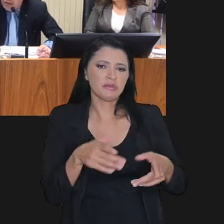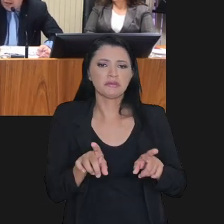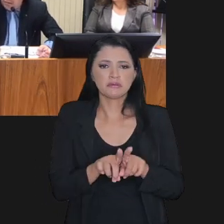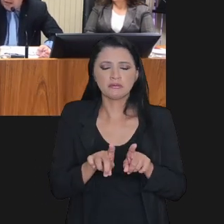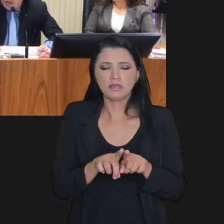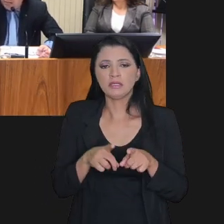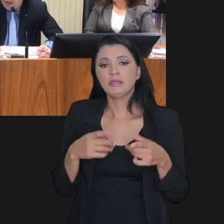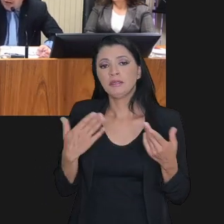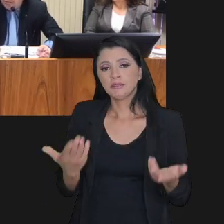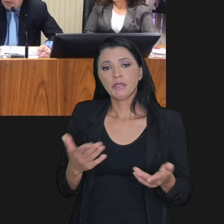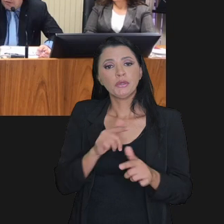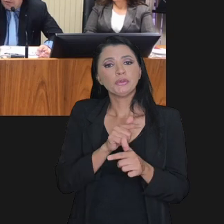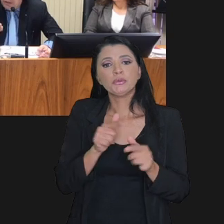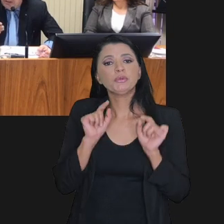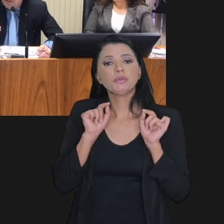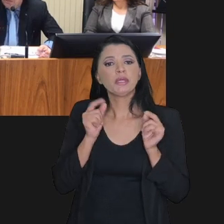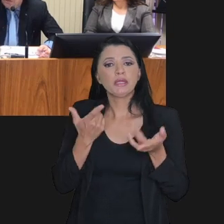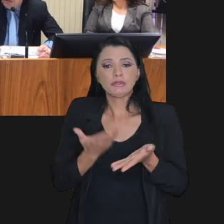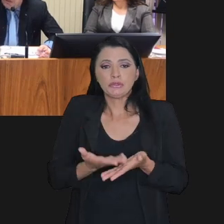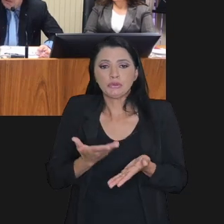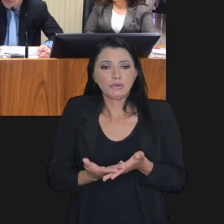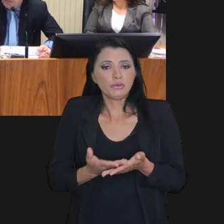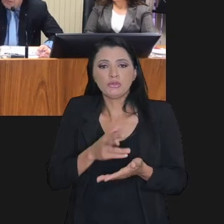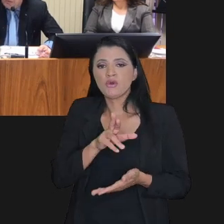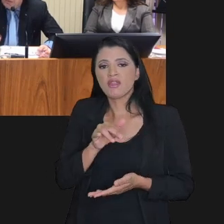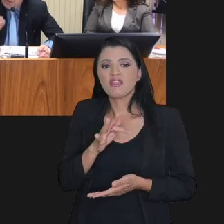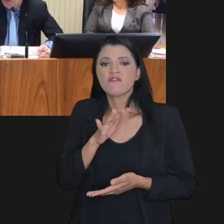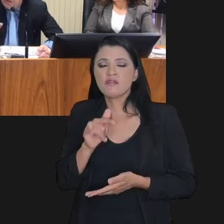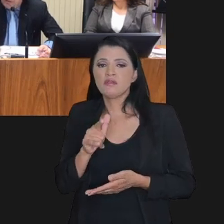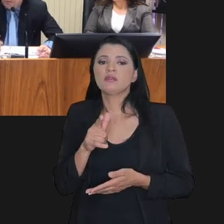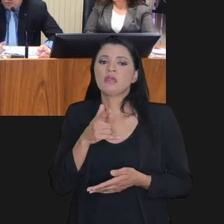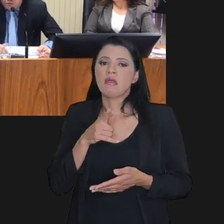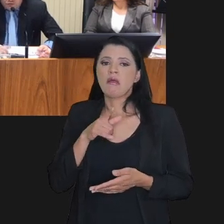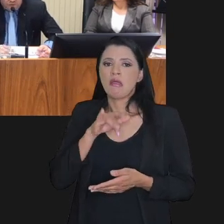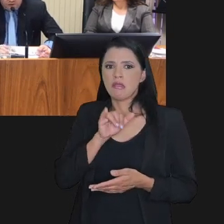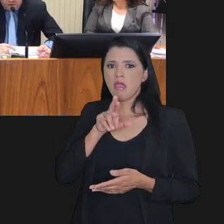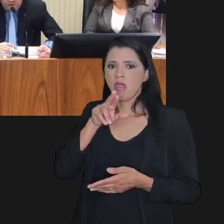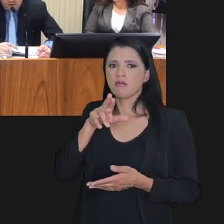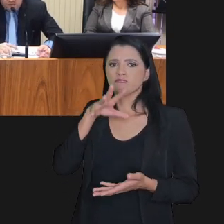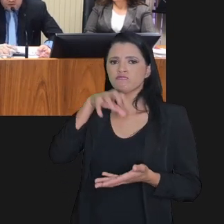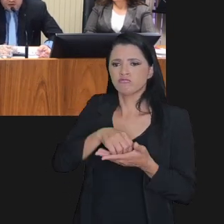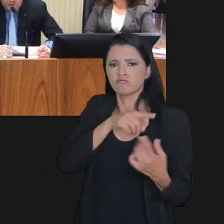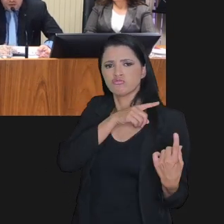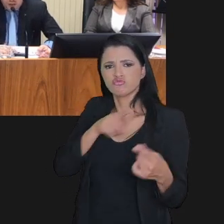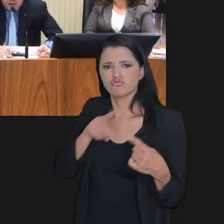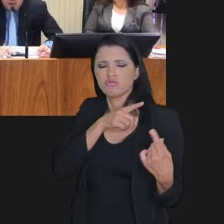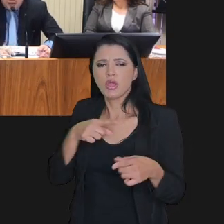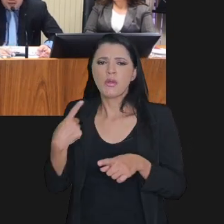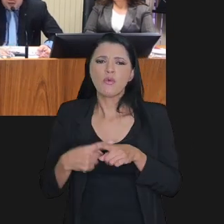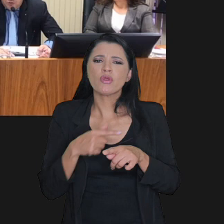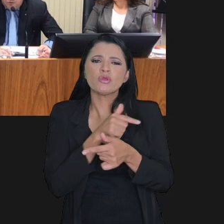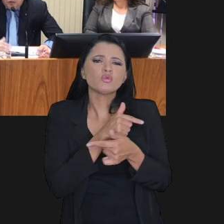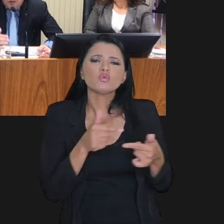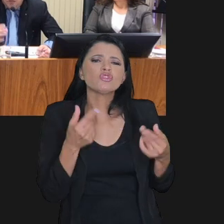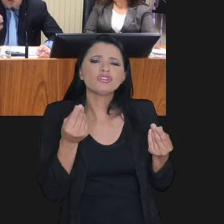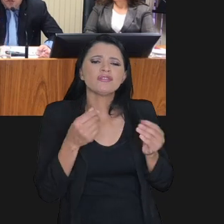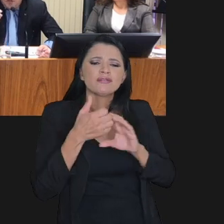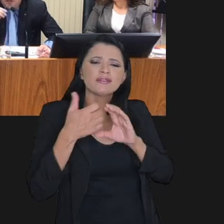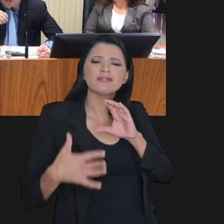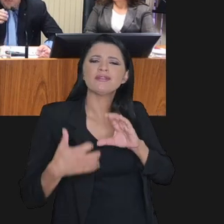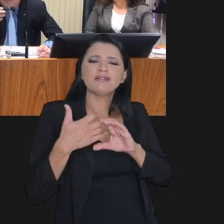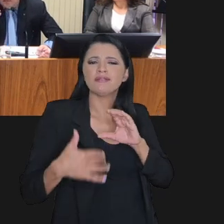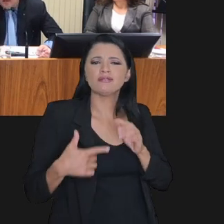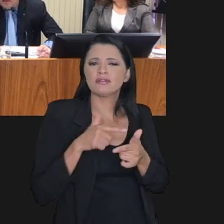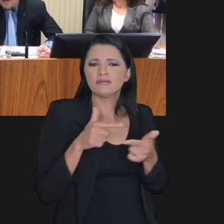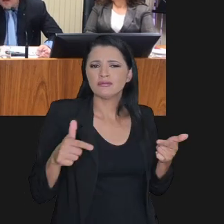em participar. Então, o estudo do refis sempre foi muito combatido pela Receita Federal, exatamente porque não tinha